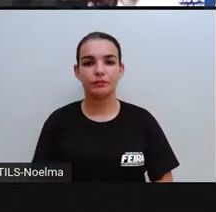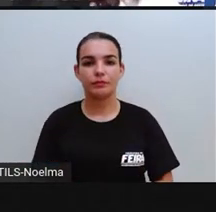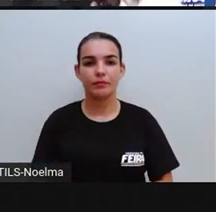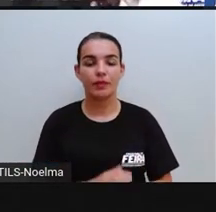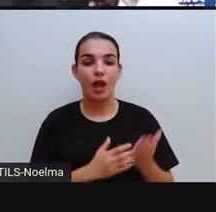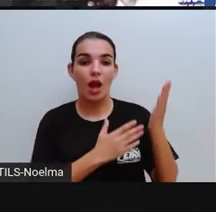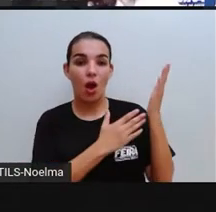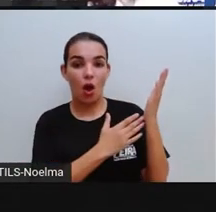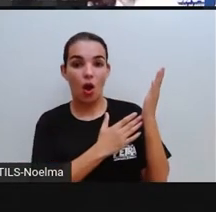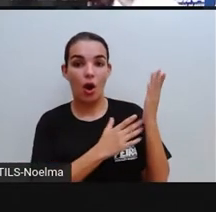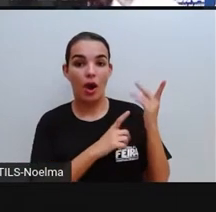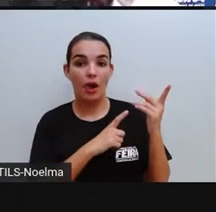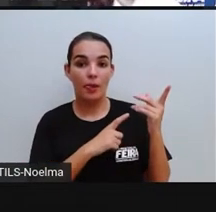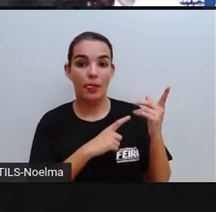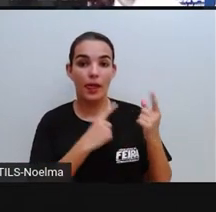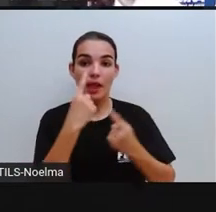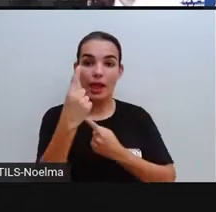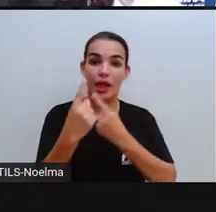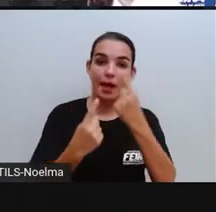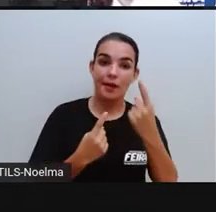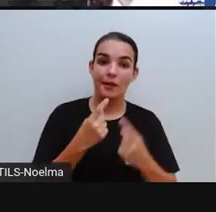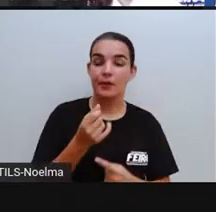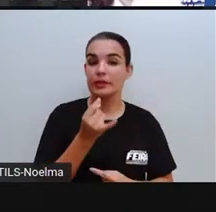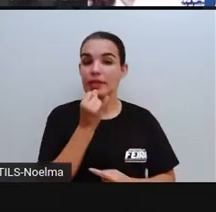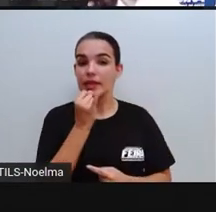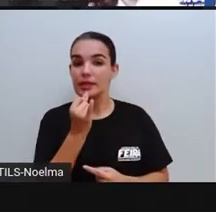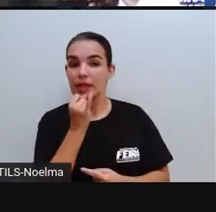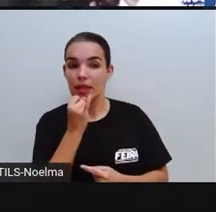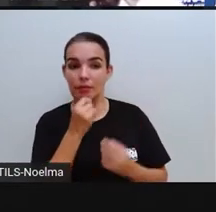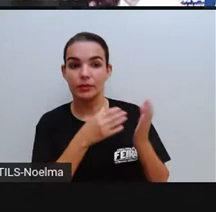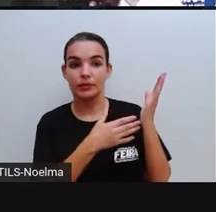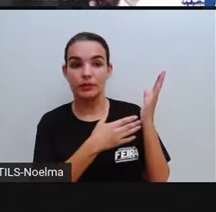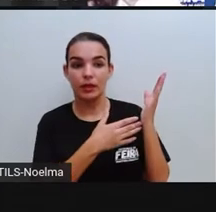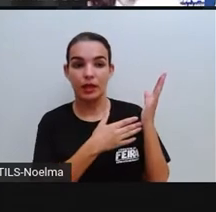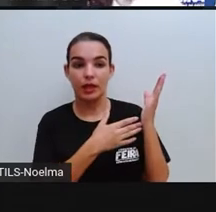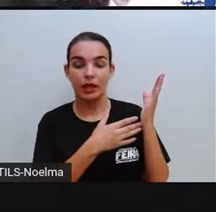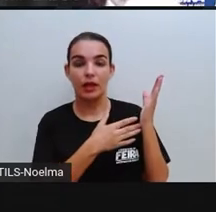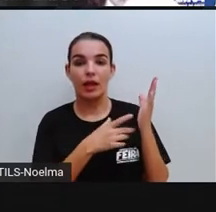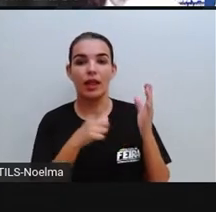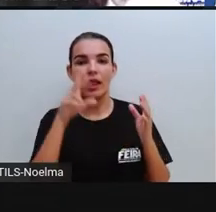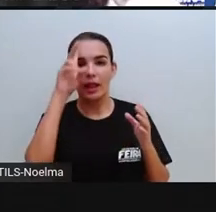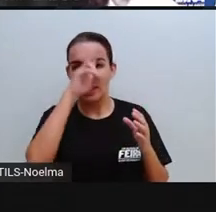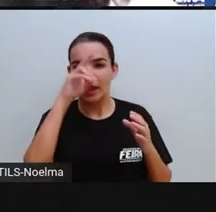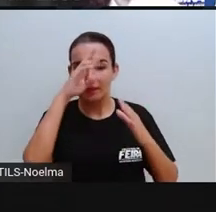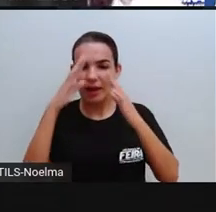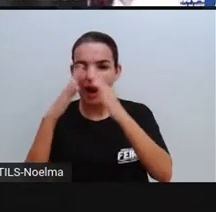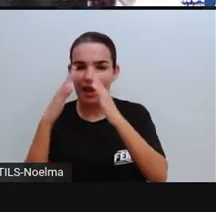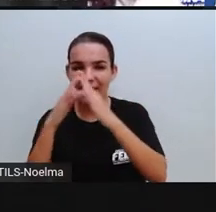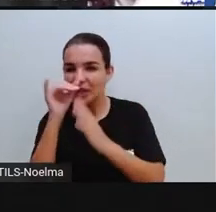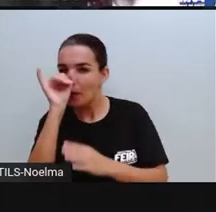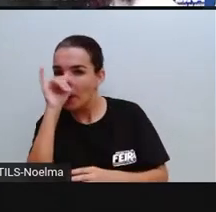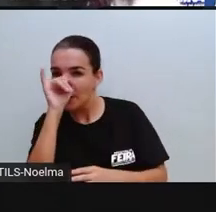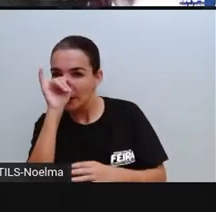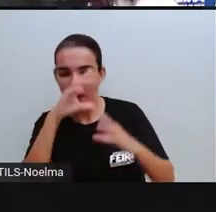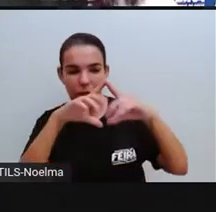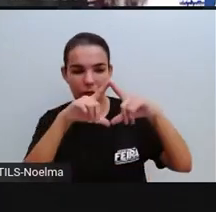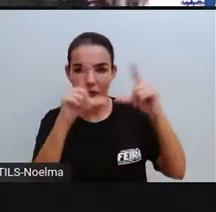Olha lá, a Pró trouxe aí, ó, para a gente ver, tá? Lembra lá da casa dos porquinhos de palha e de madeira?